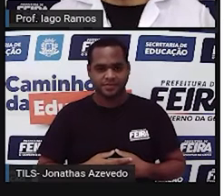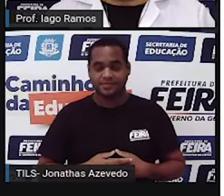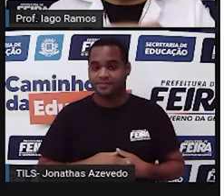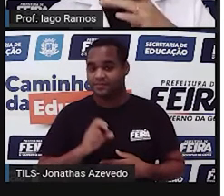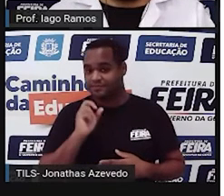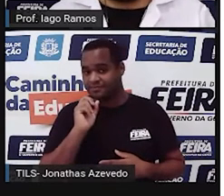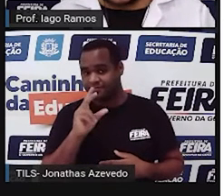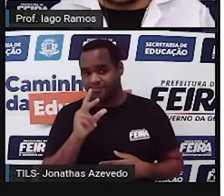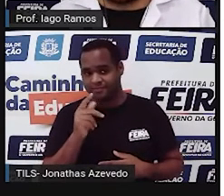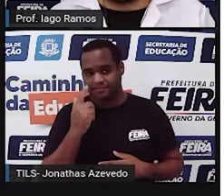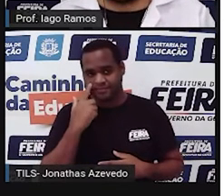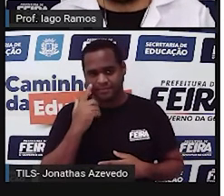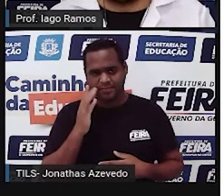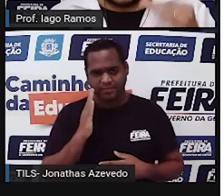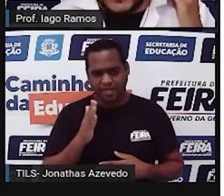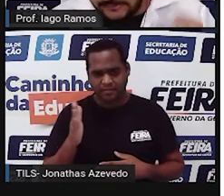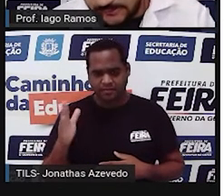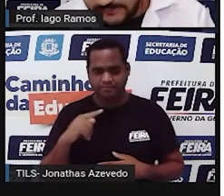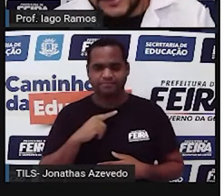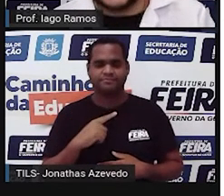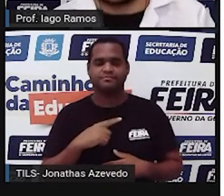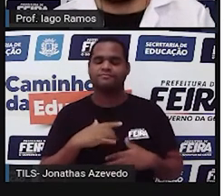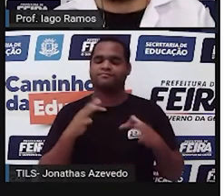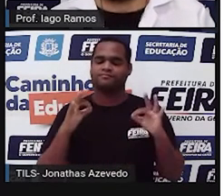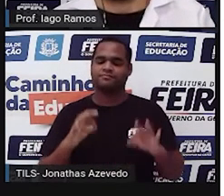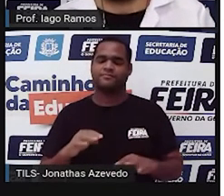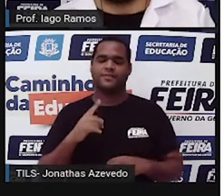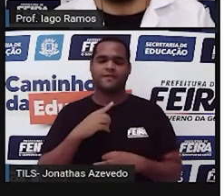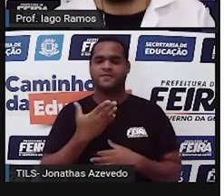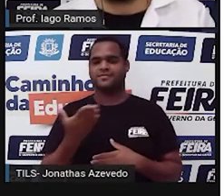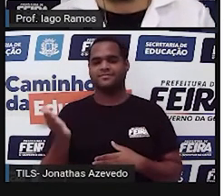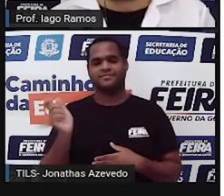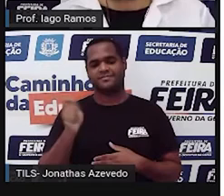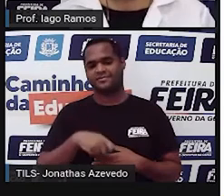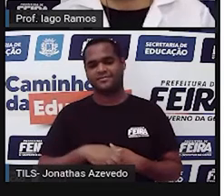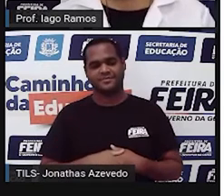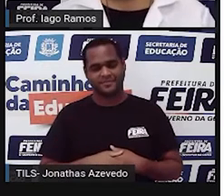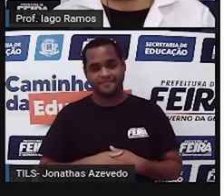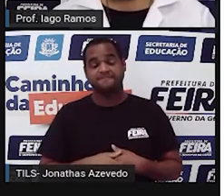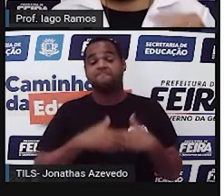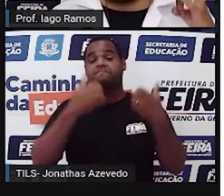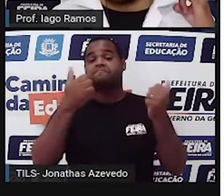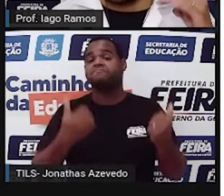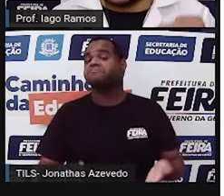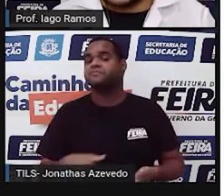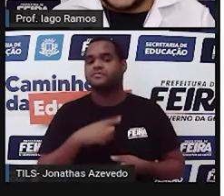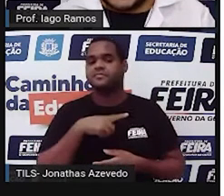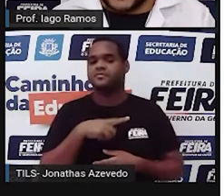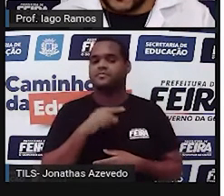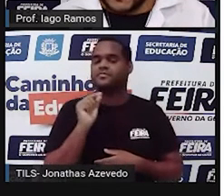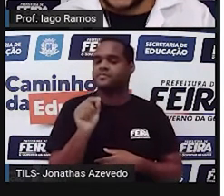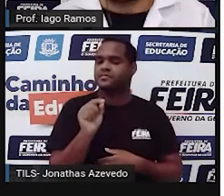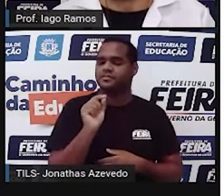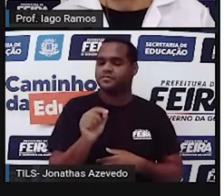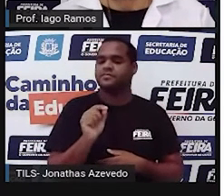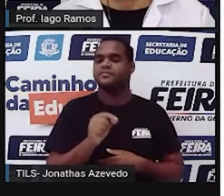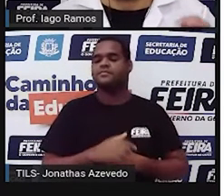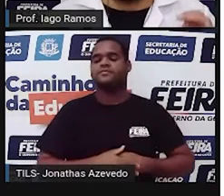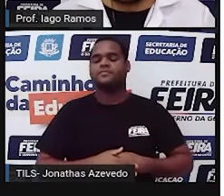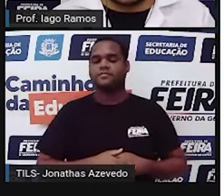Prontinho, já fez o seu retângulo, eu tenho certeza que sim, tá? Então, o é você vai fazer agora com esse retângulo?